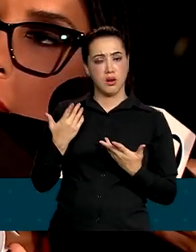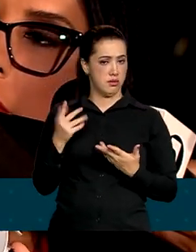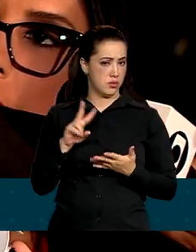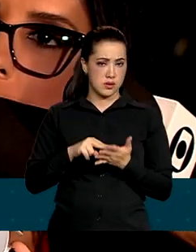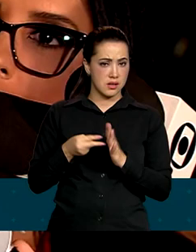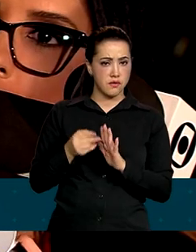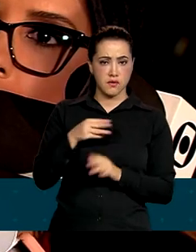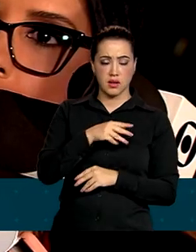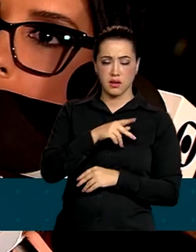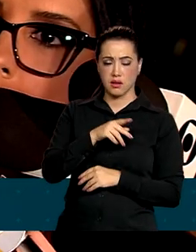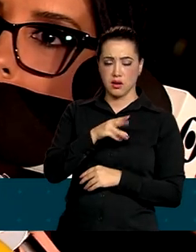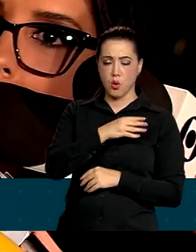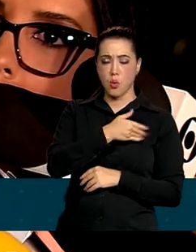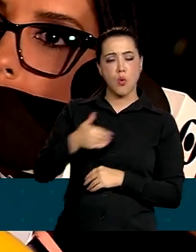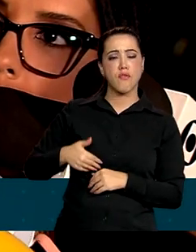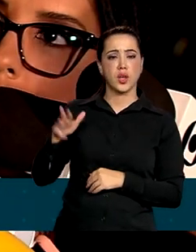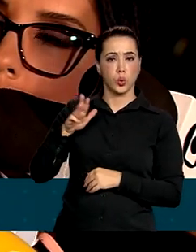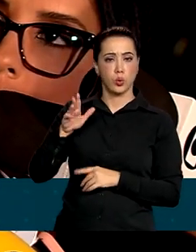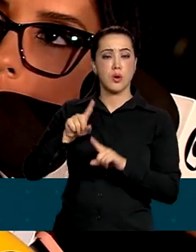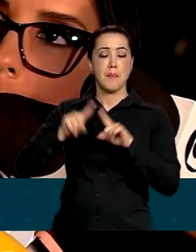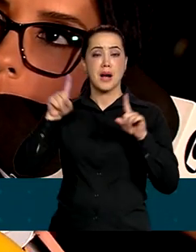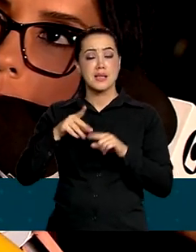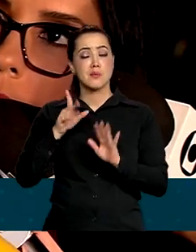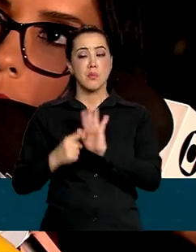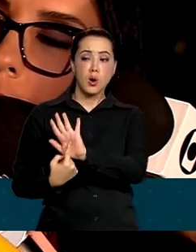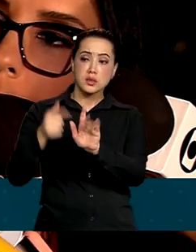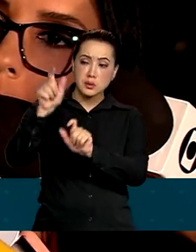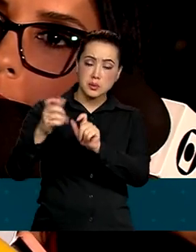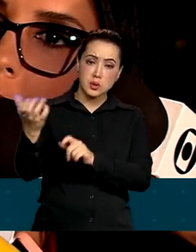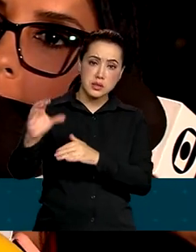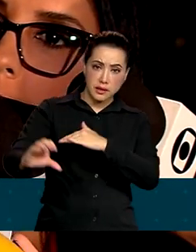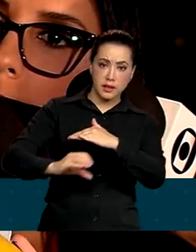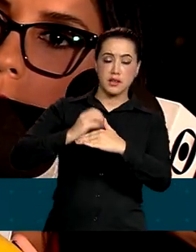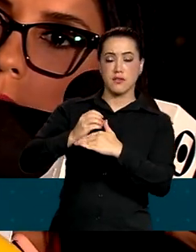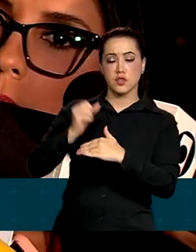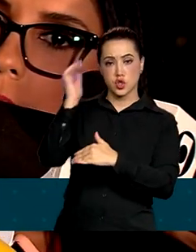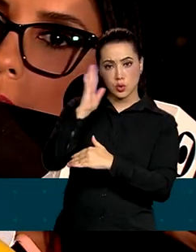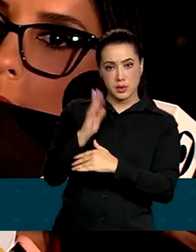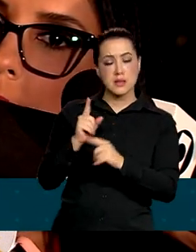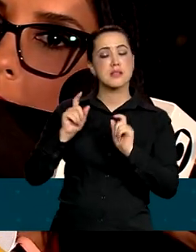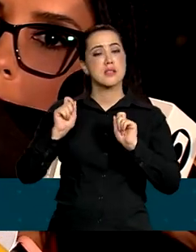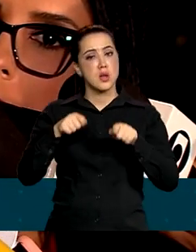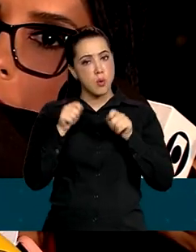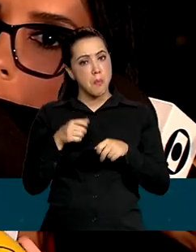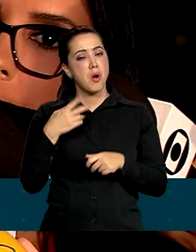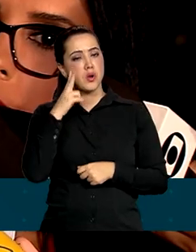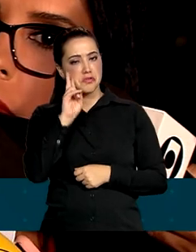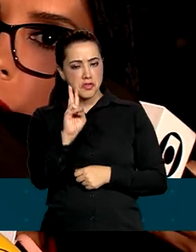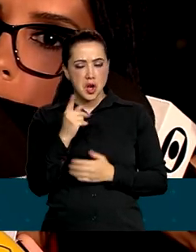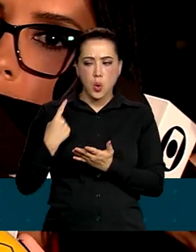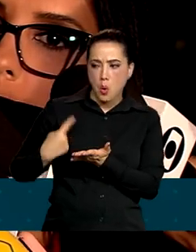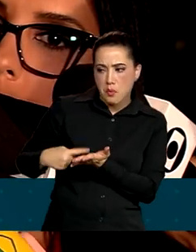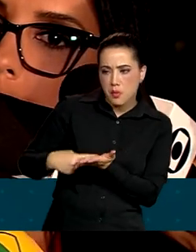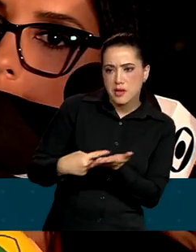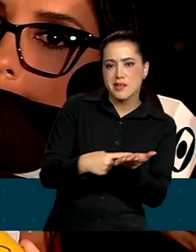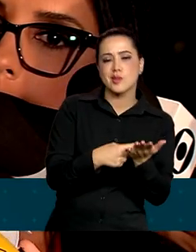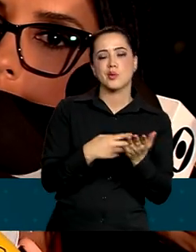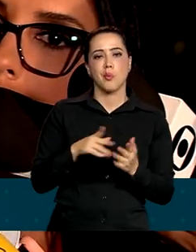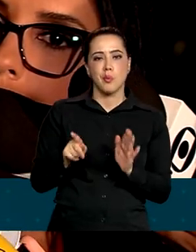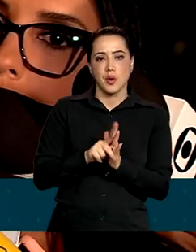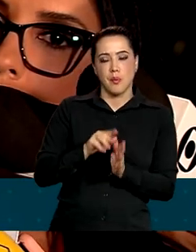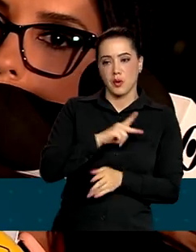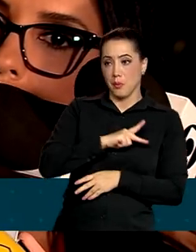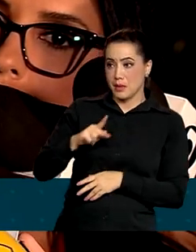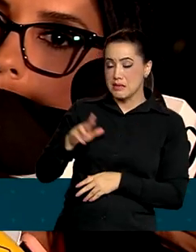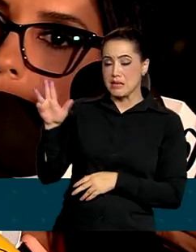para quem quer investir no Brasil que esse Brasil vai continuar combinando aquilo que o governo Lula começou a fazer, que é a combinação da